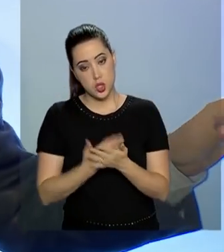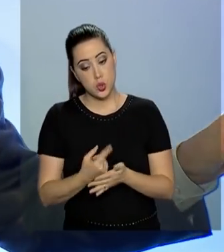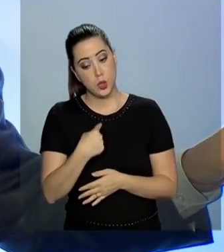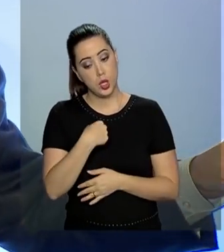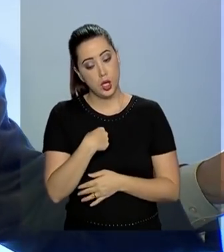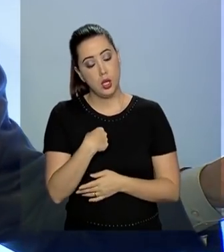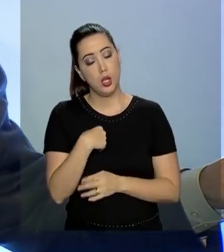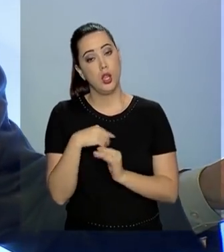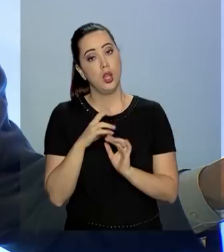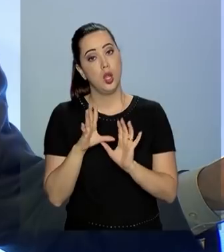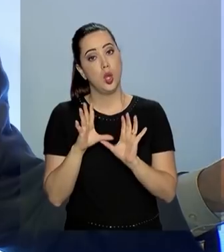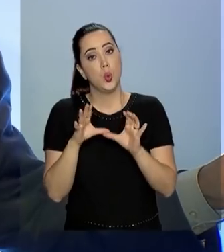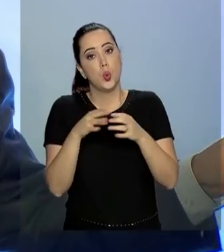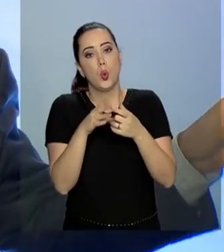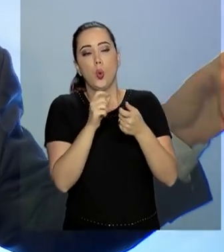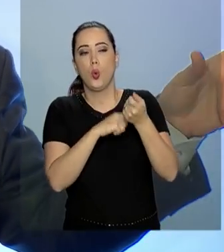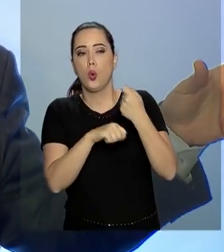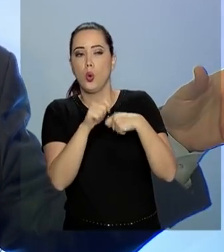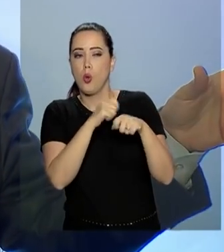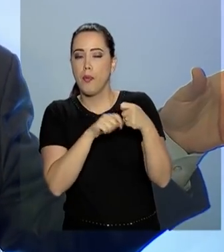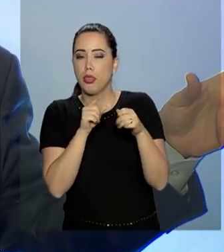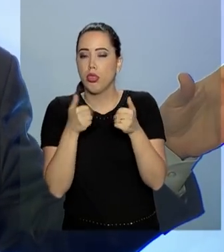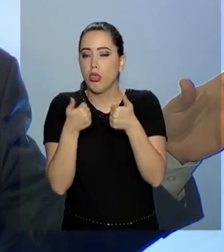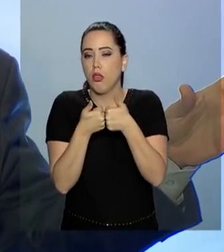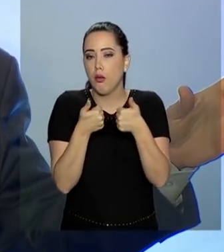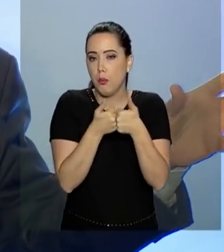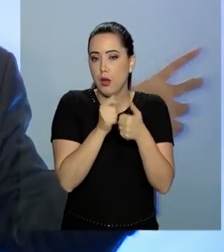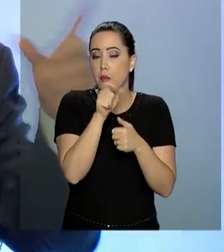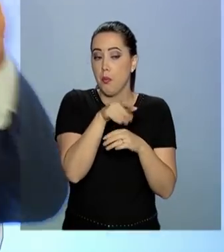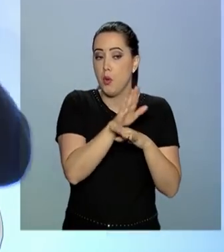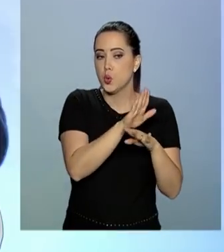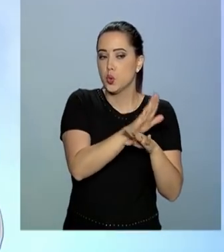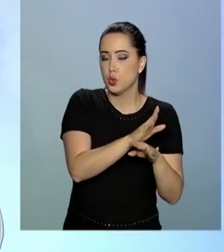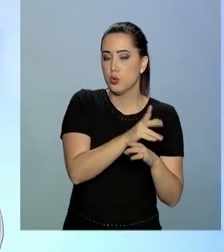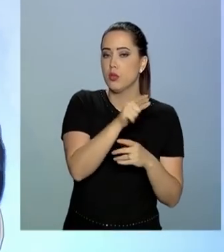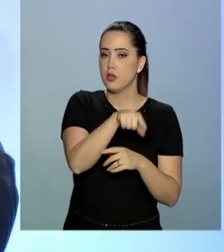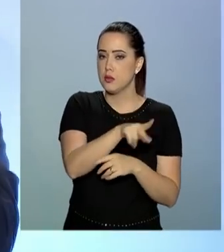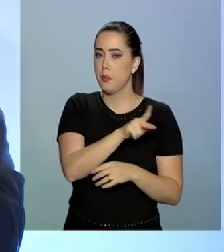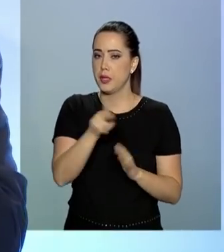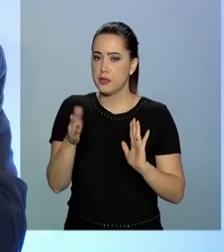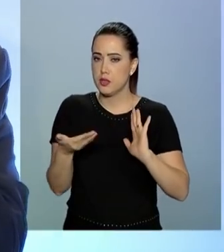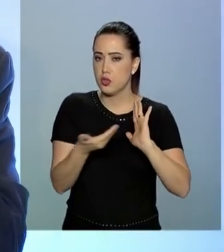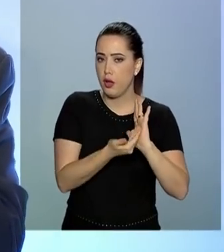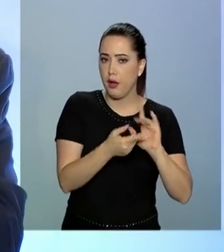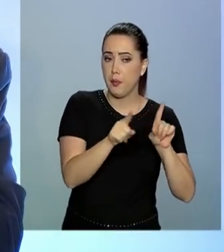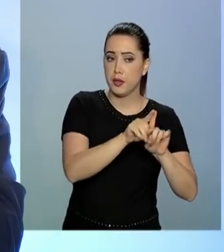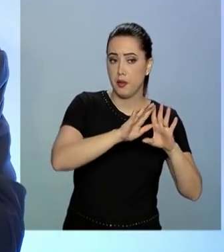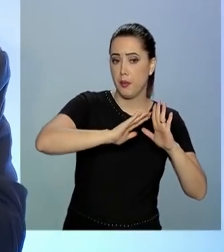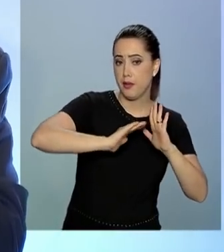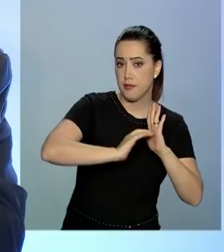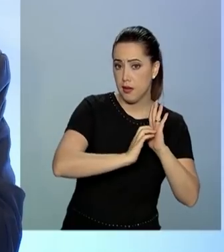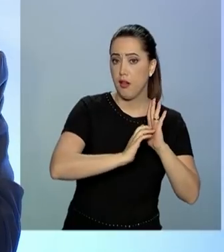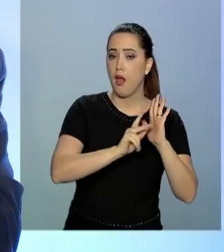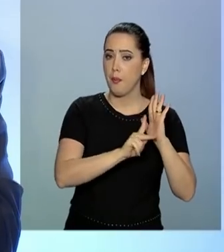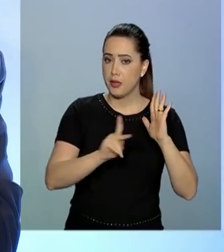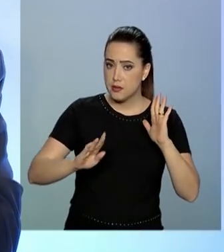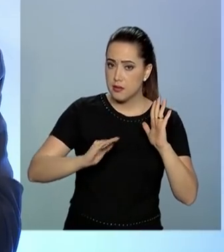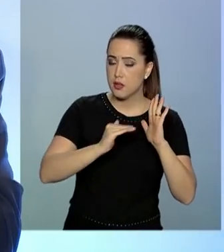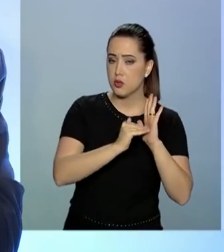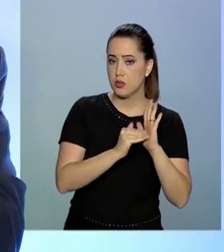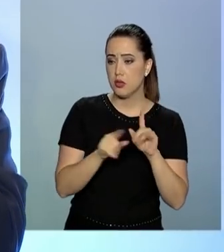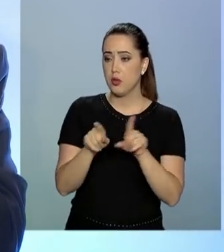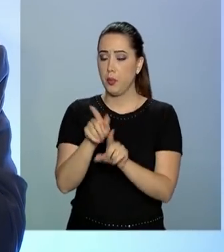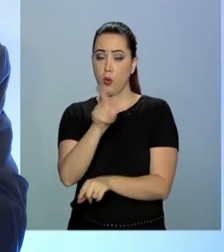tenho uma aproximação com alguém que pode ajudar muito, que o presidente da Câmara, o presidente do Senado também, e com os próprios governadores,